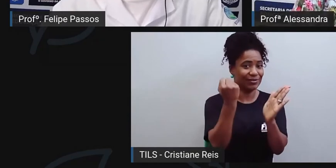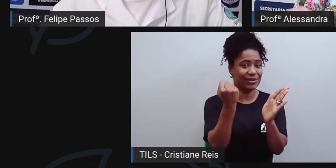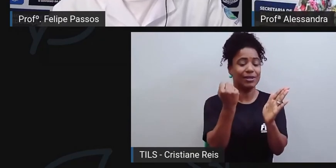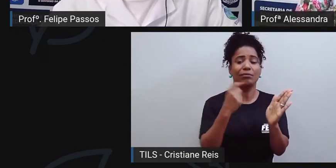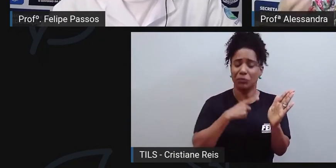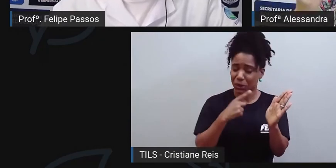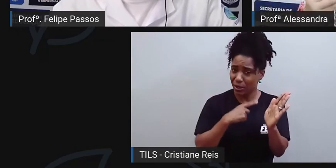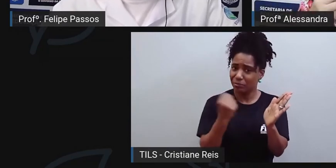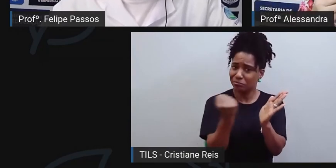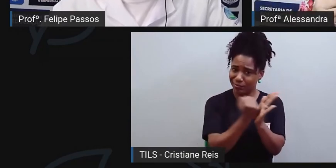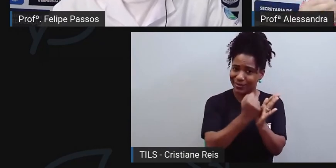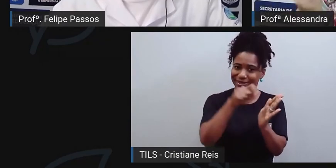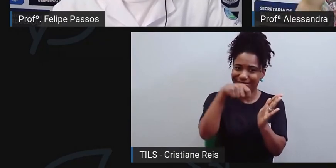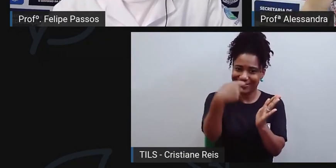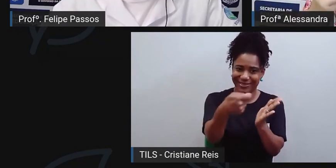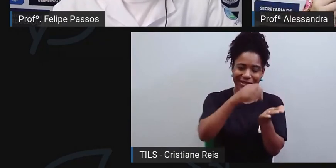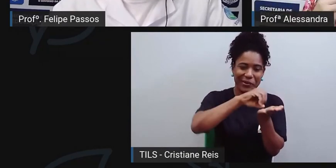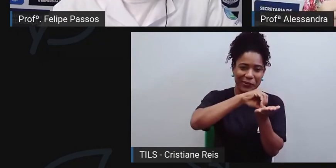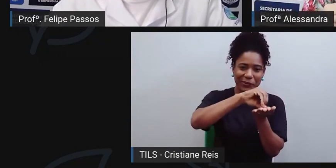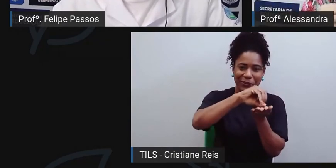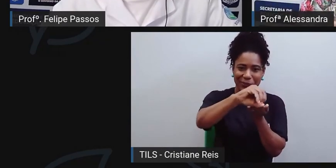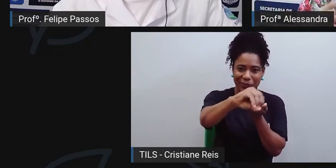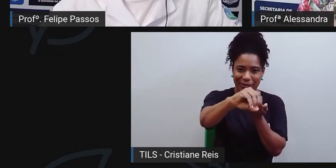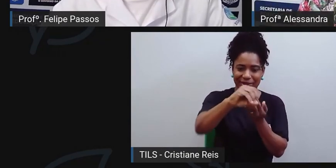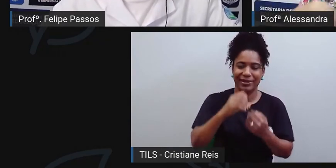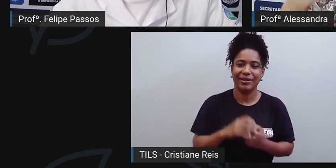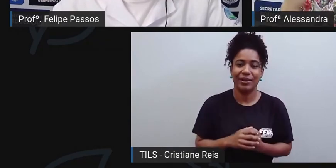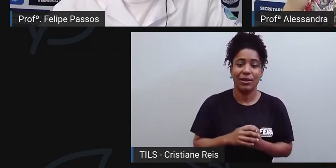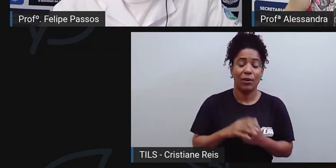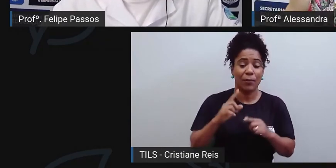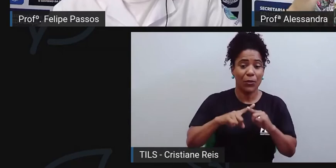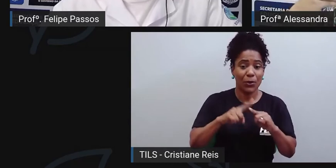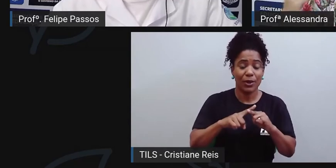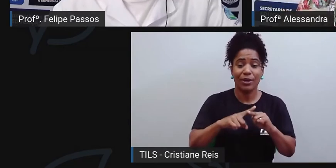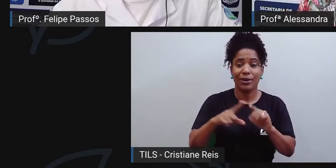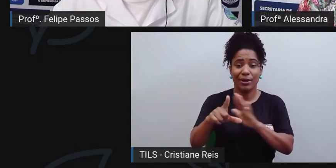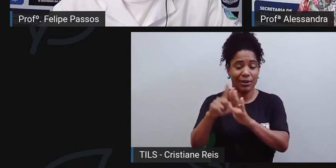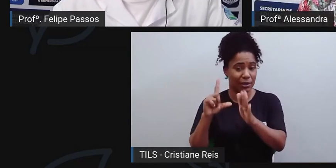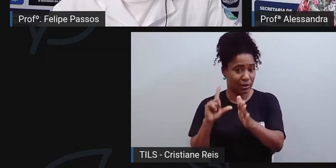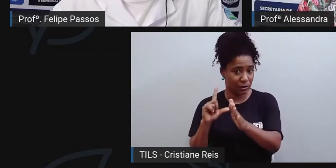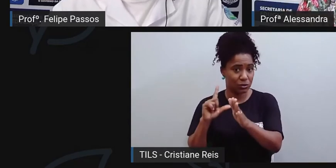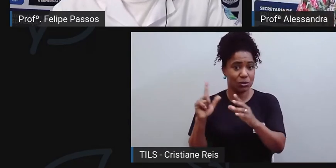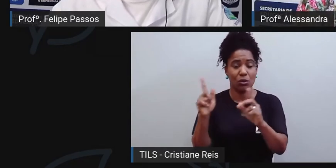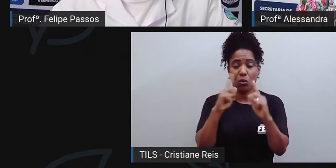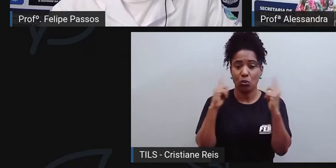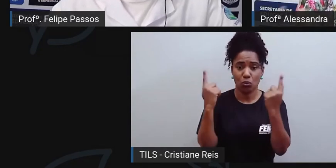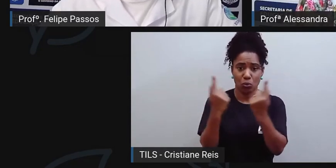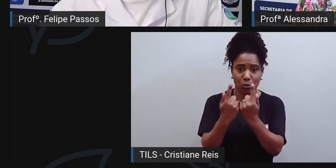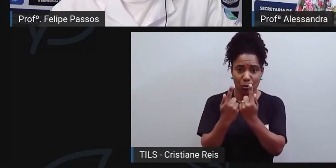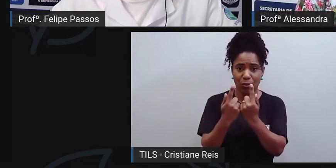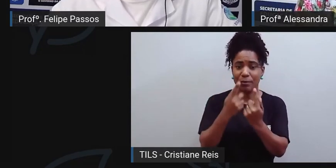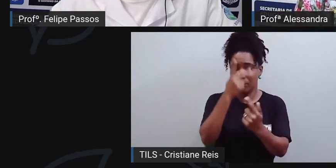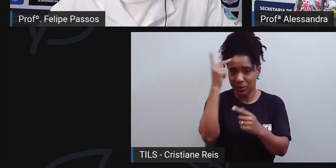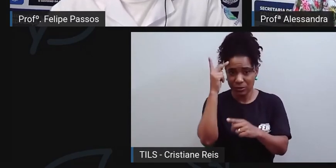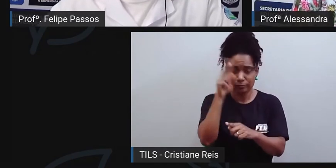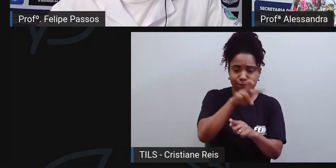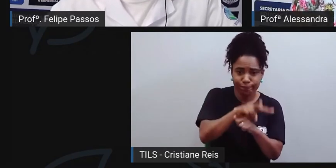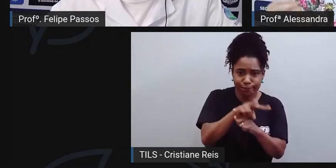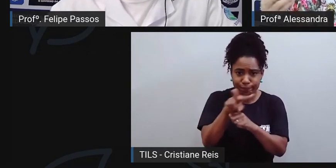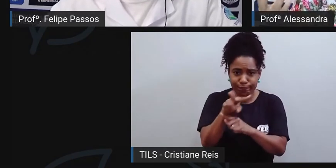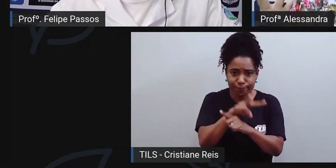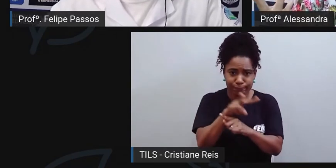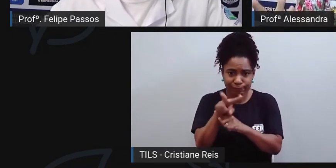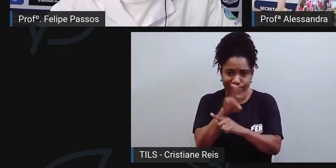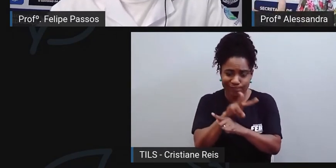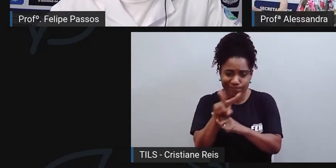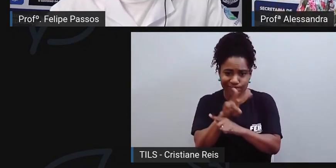porque antes existiu um grupo de pessoas que são preparadas para isso e que